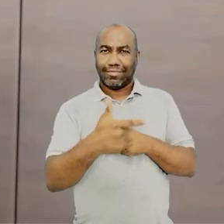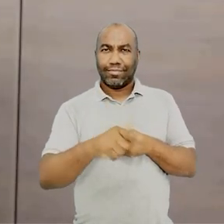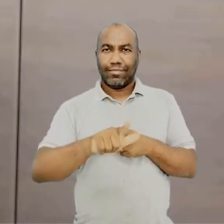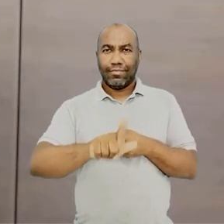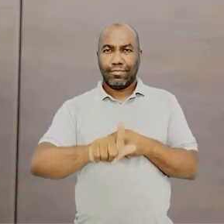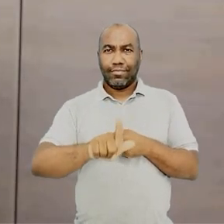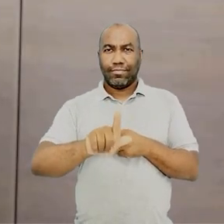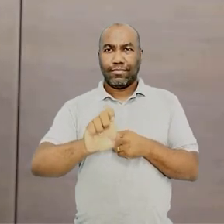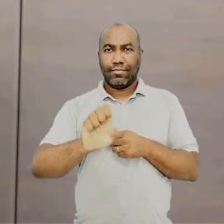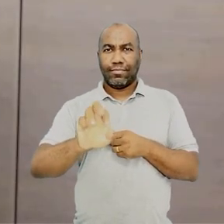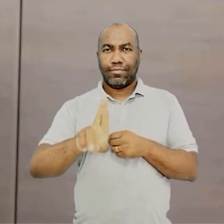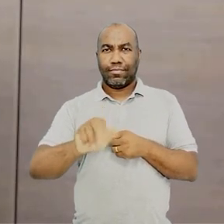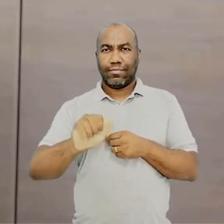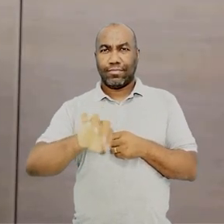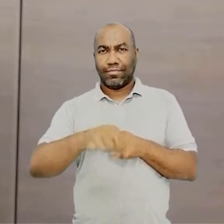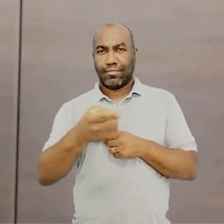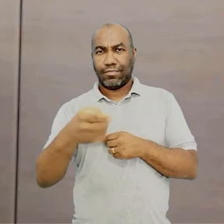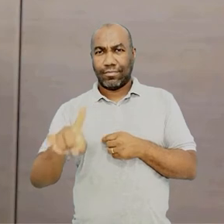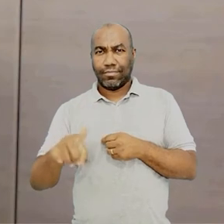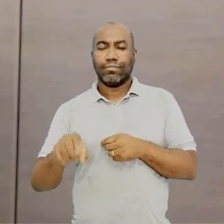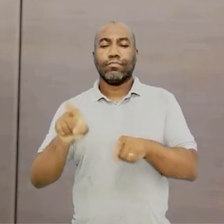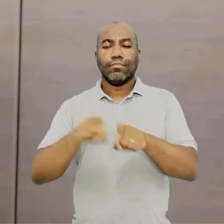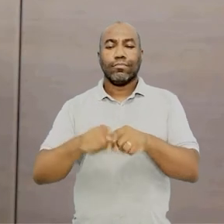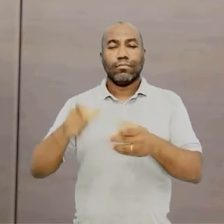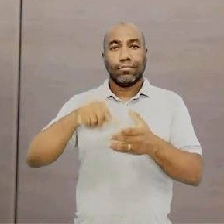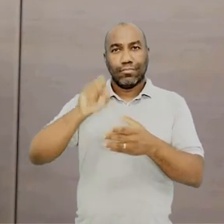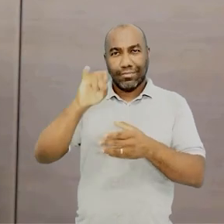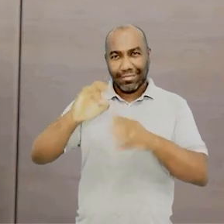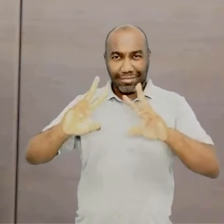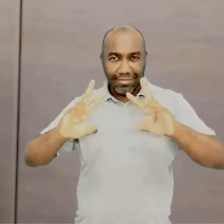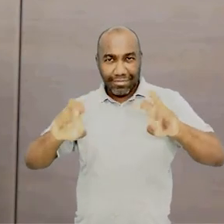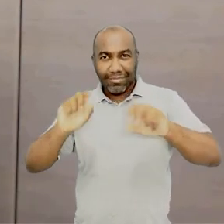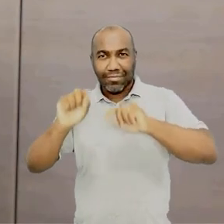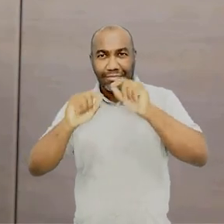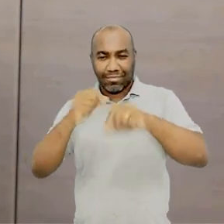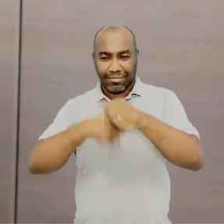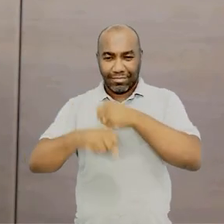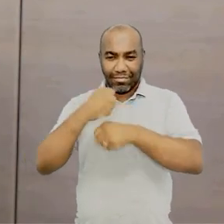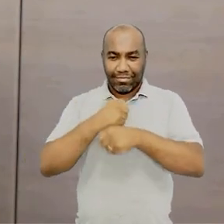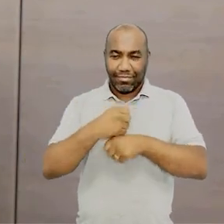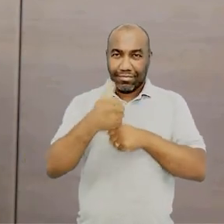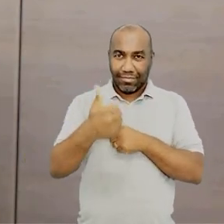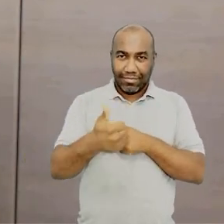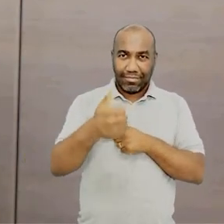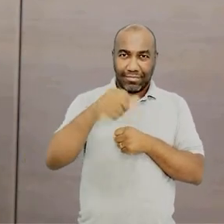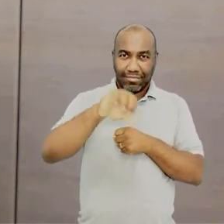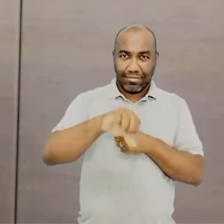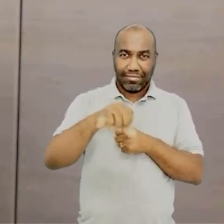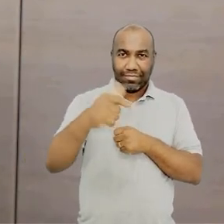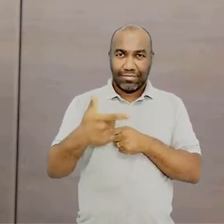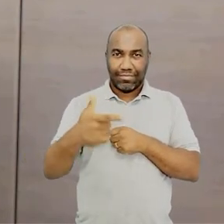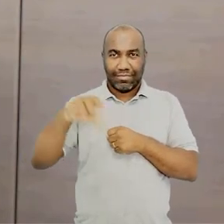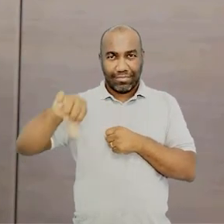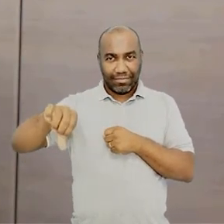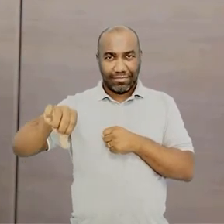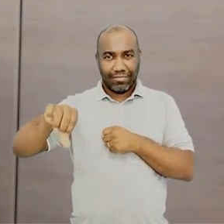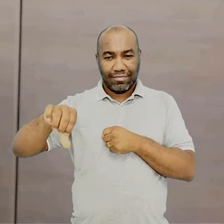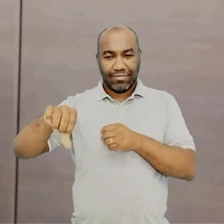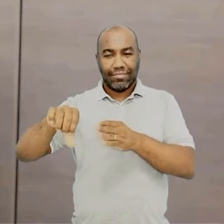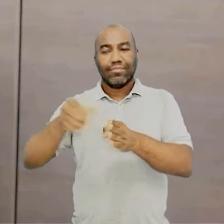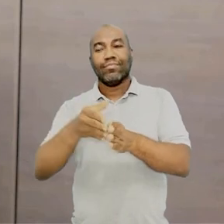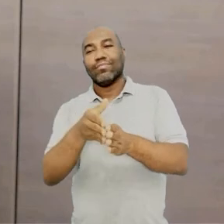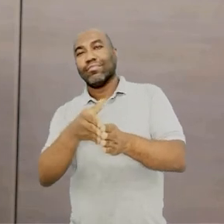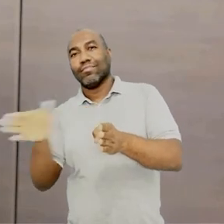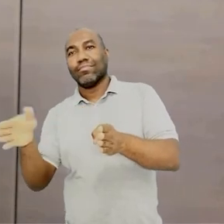é a geração de 1930. Se você prestar atenção, a data de publicação da revista é até 1929. Depois